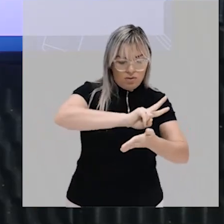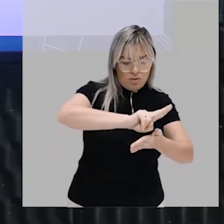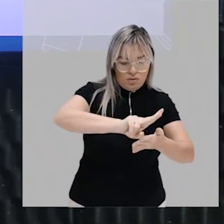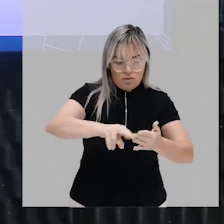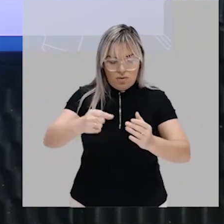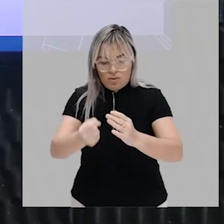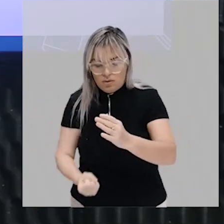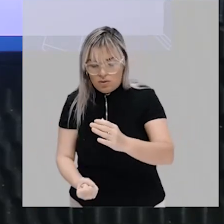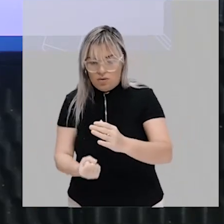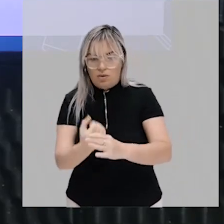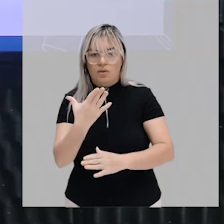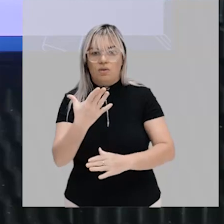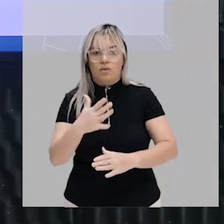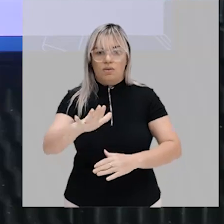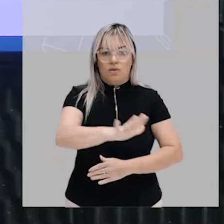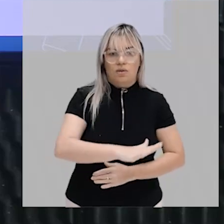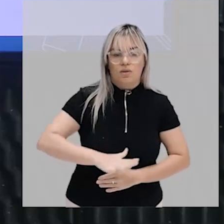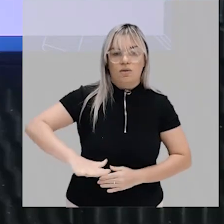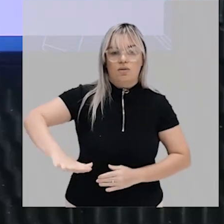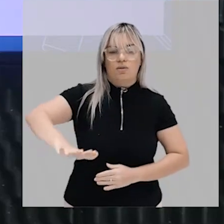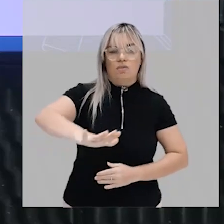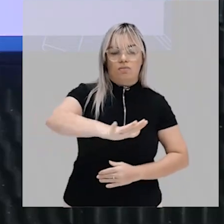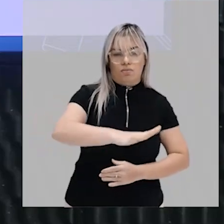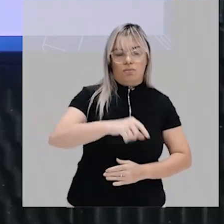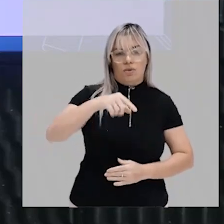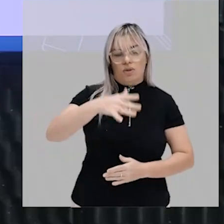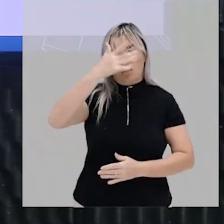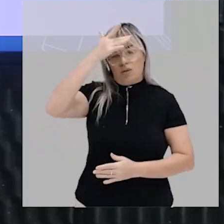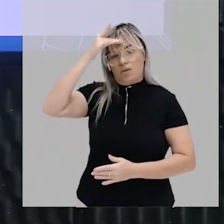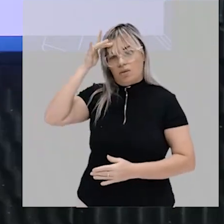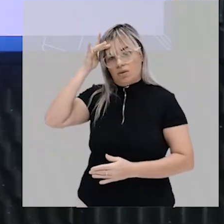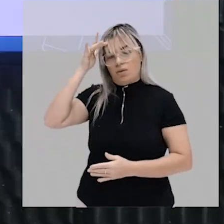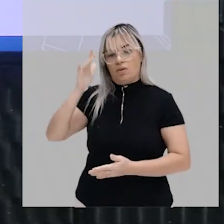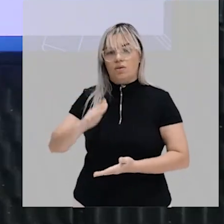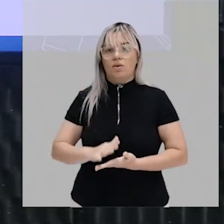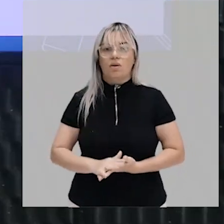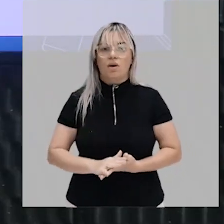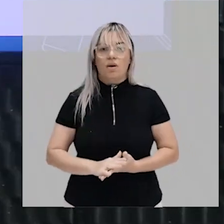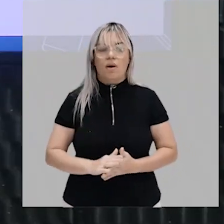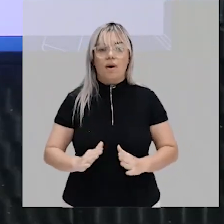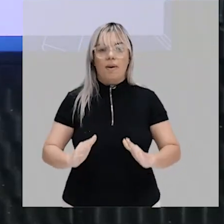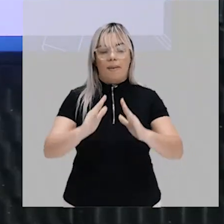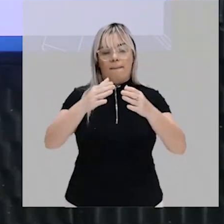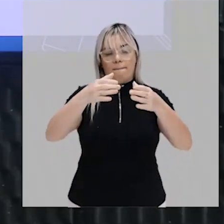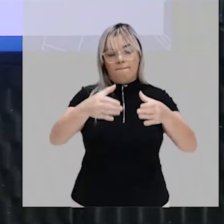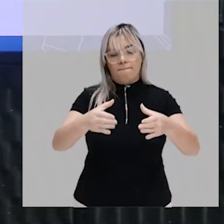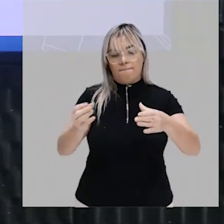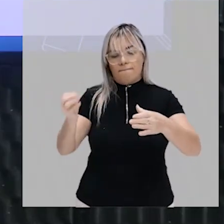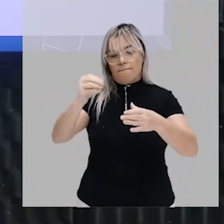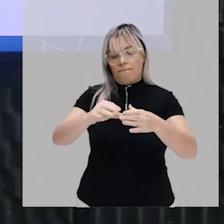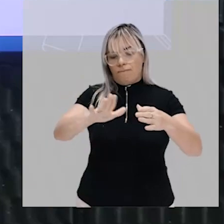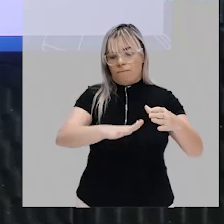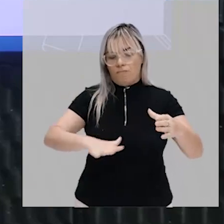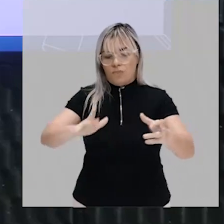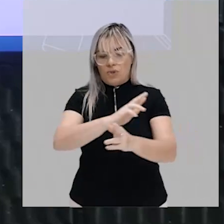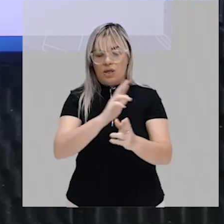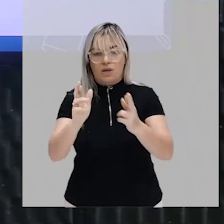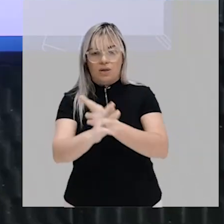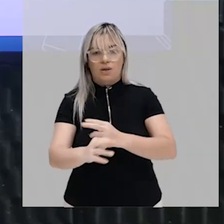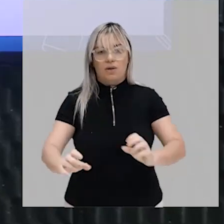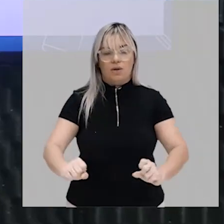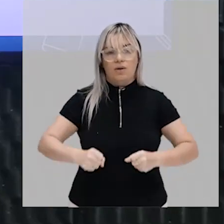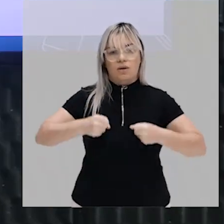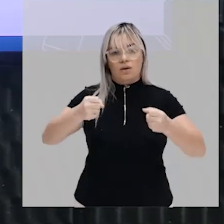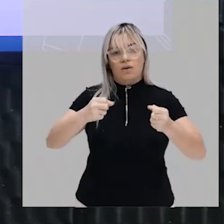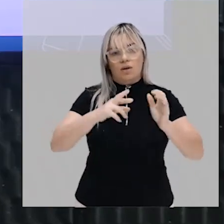que compõem aquele território que compõem as pessoas que ali habitam e estão dentro dessa relação de poder também